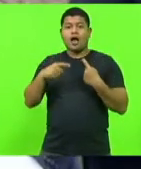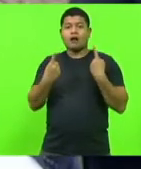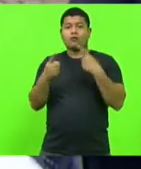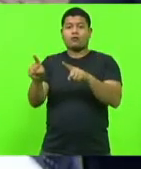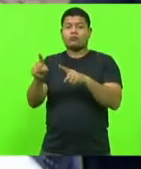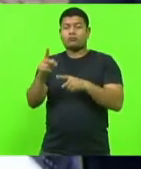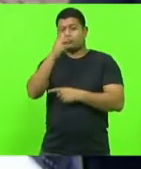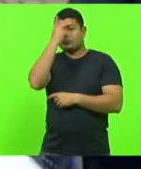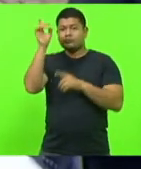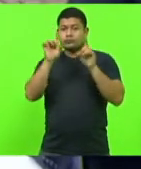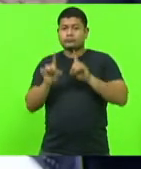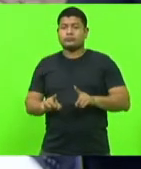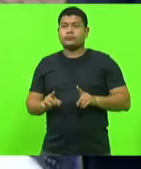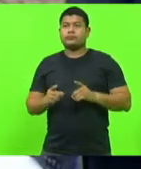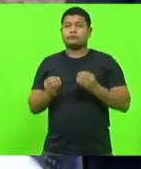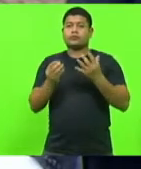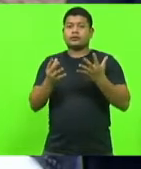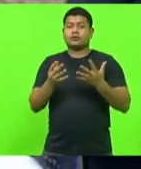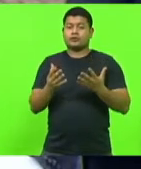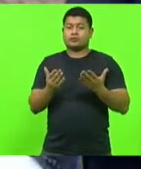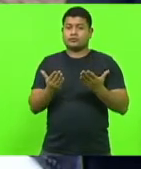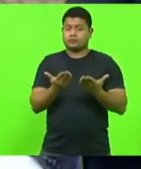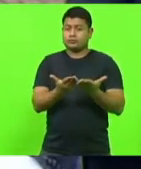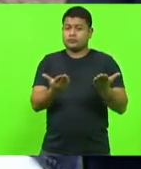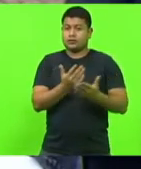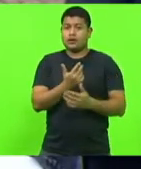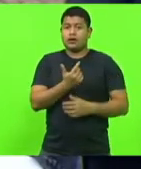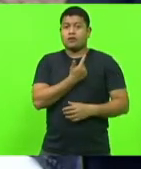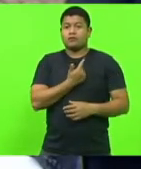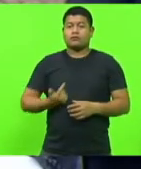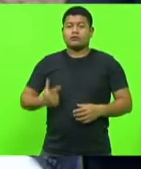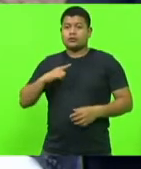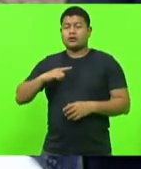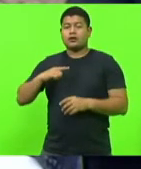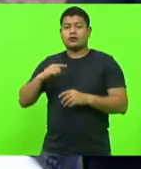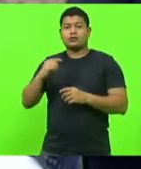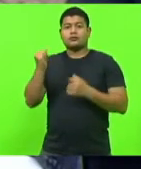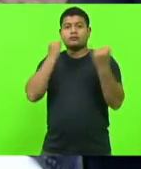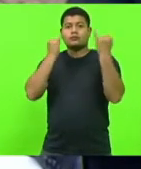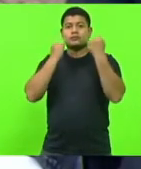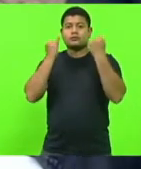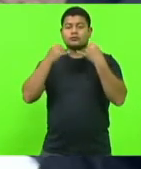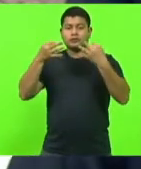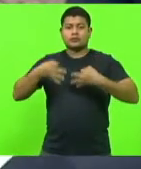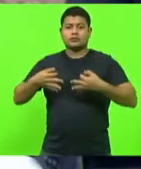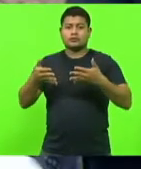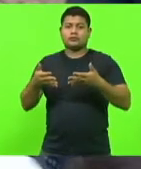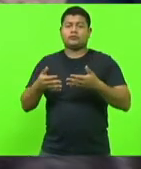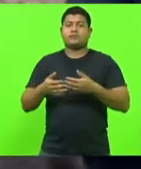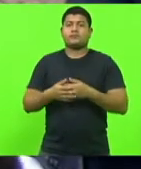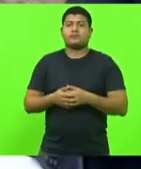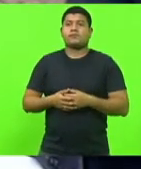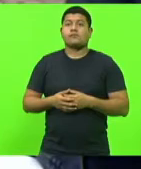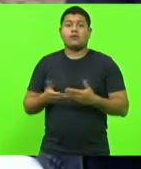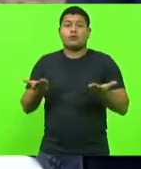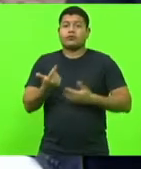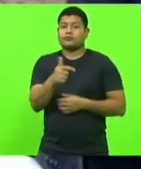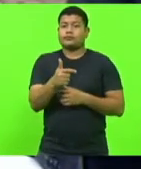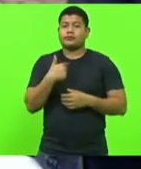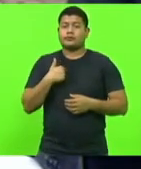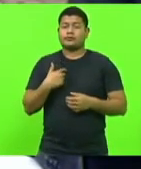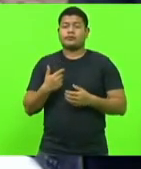deficiência para que o Estado possa ter esses dados que hoje não possui e, a partir disso, definir políticas